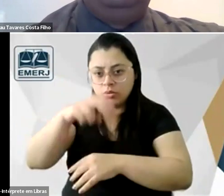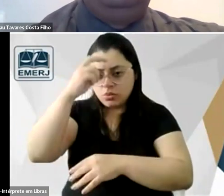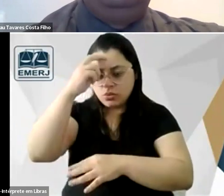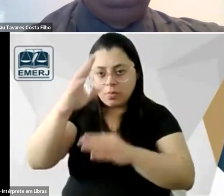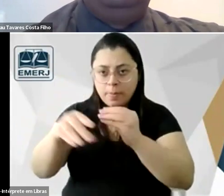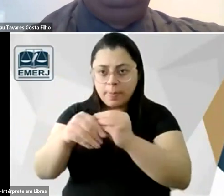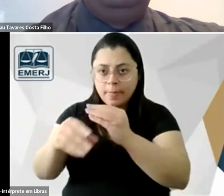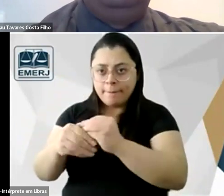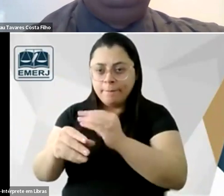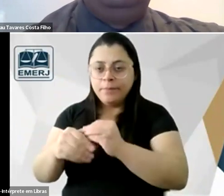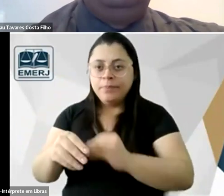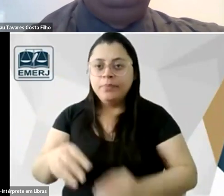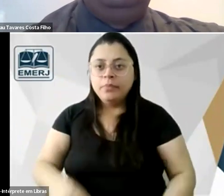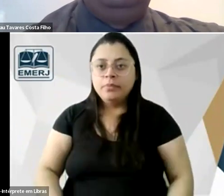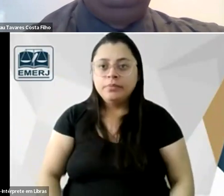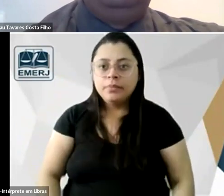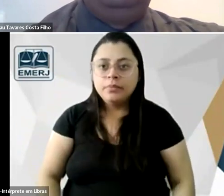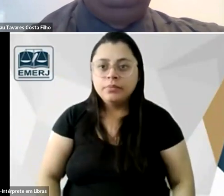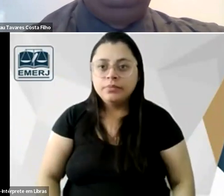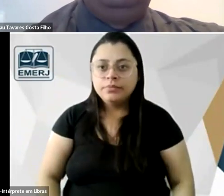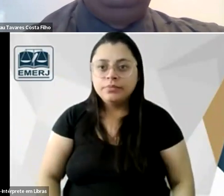jogando aí o